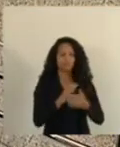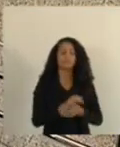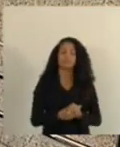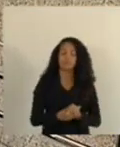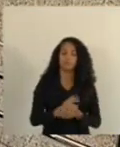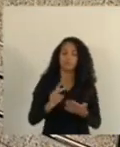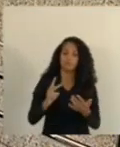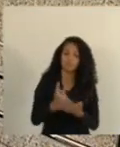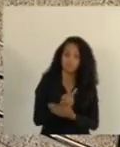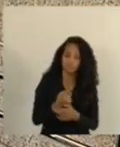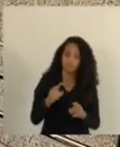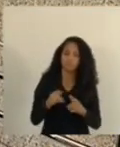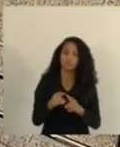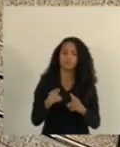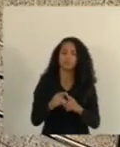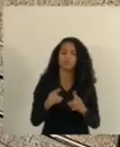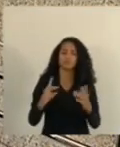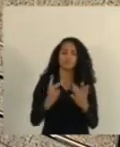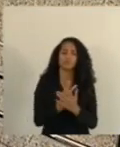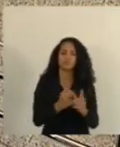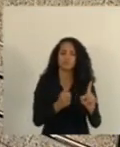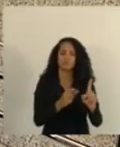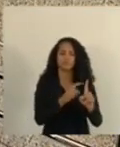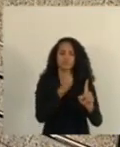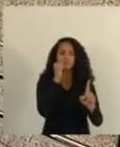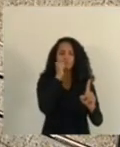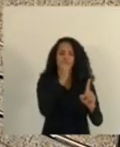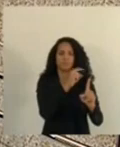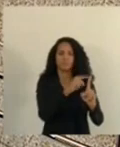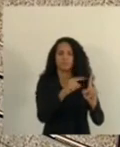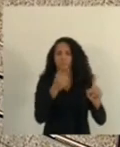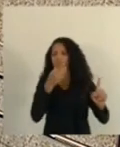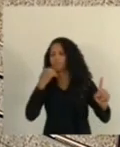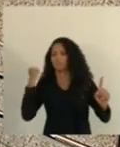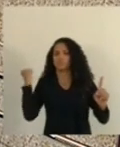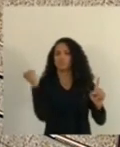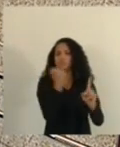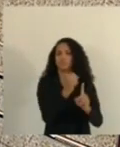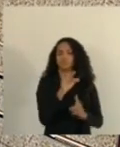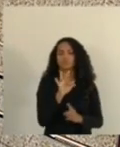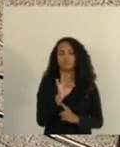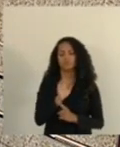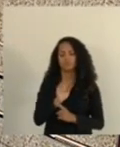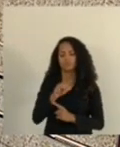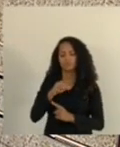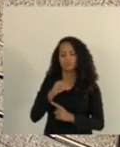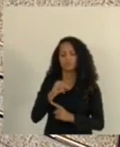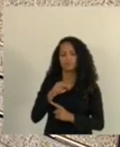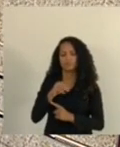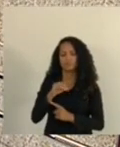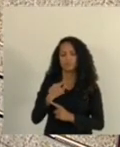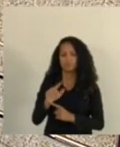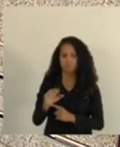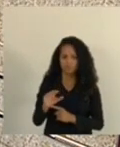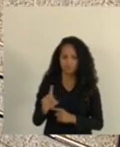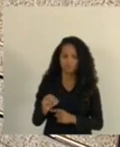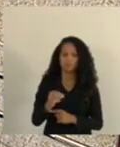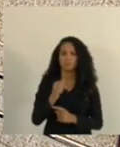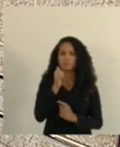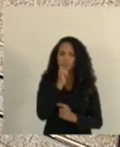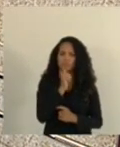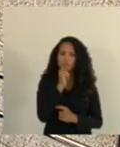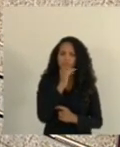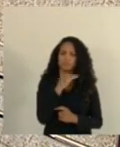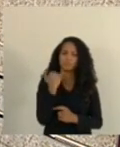também um feminicídio no sul do Estado. E eu quero solicitar um minuto de silêncio pelo falecimento de Charlene